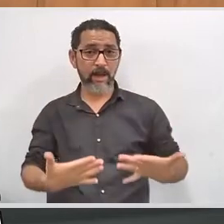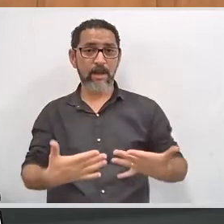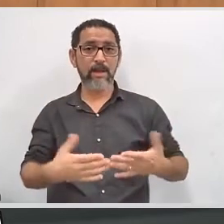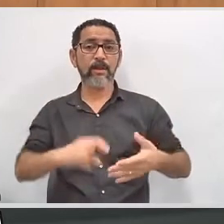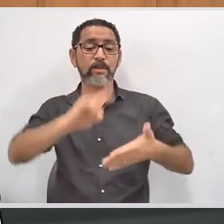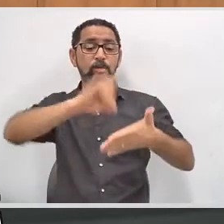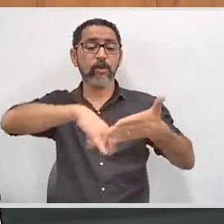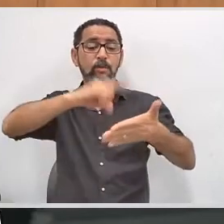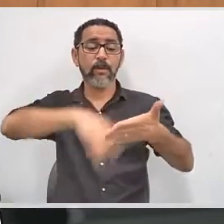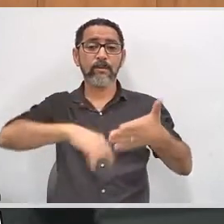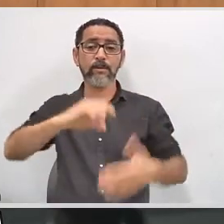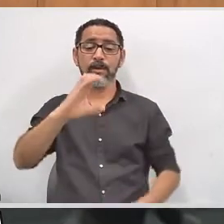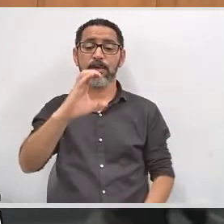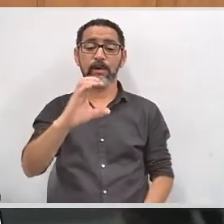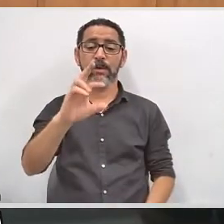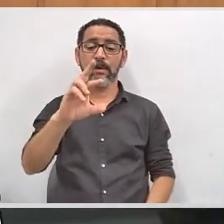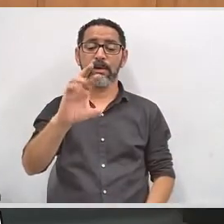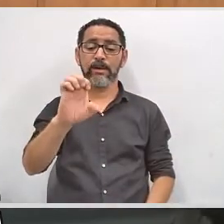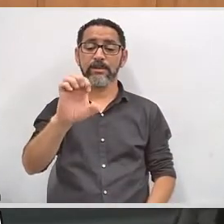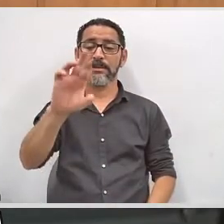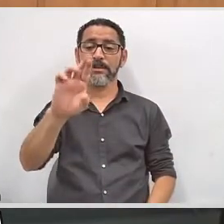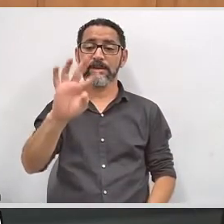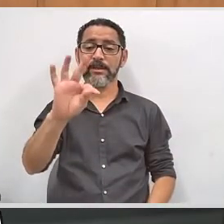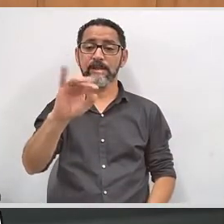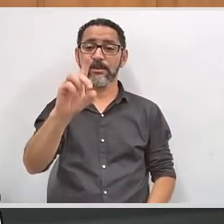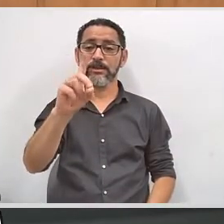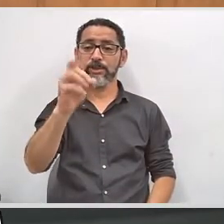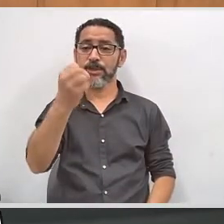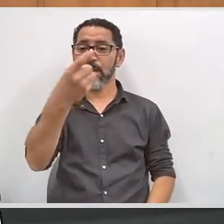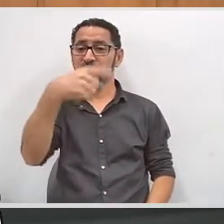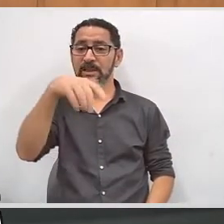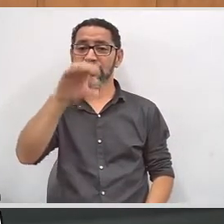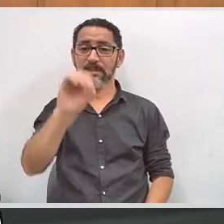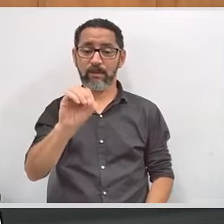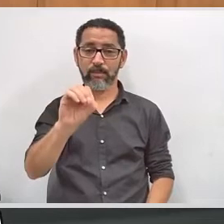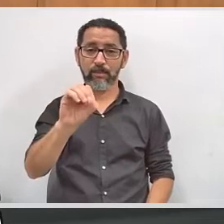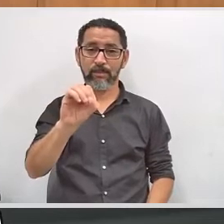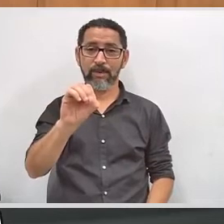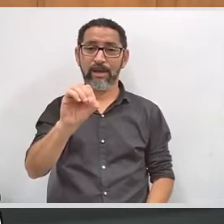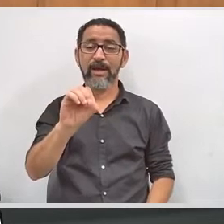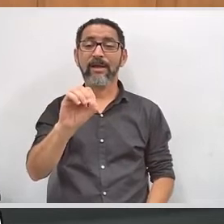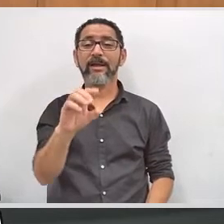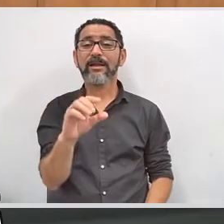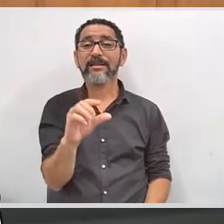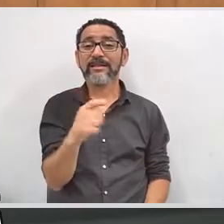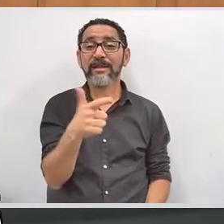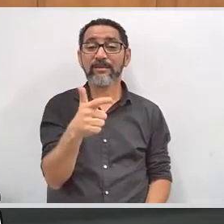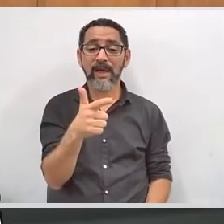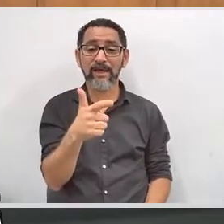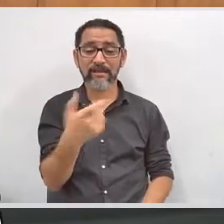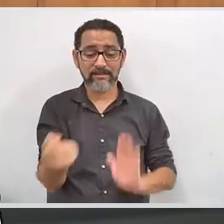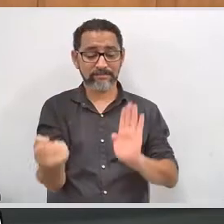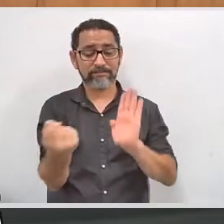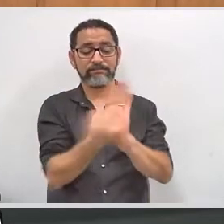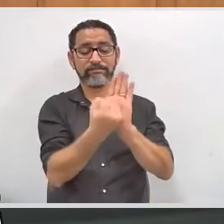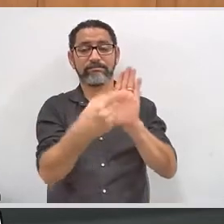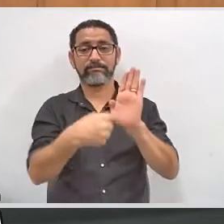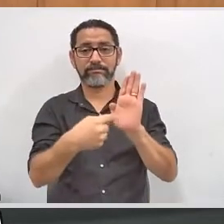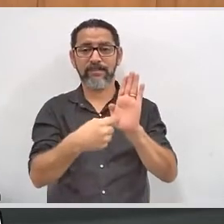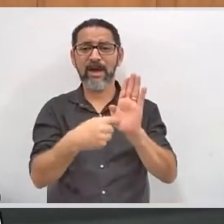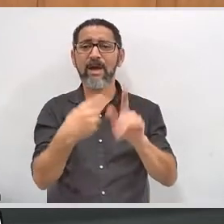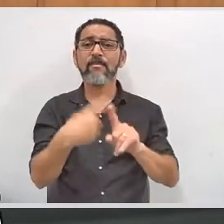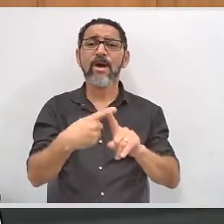certidão de quitação eleitoral com prazo de validade indeterminado. O que significa isso? Quando as pessoas com deficiência possuem